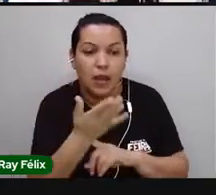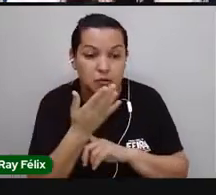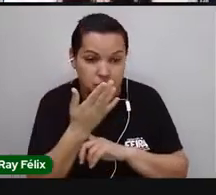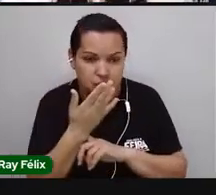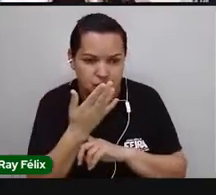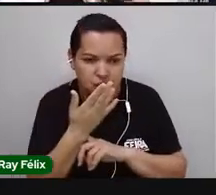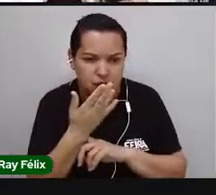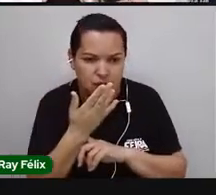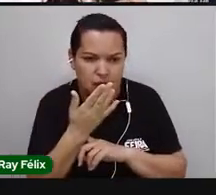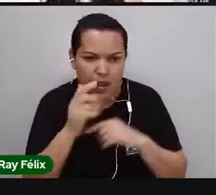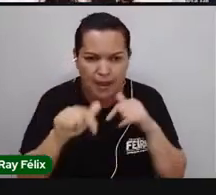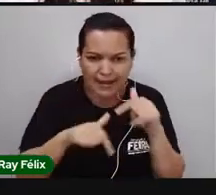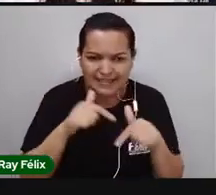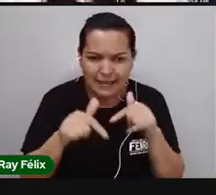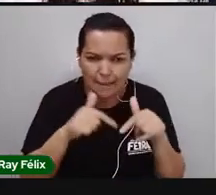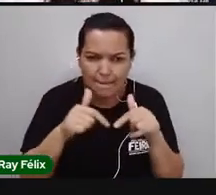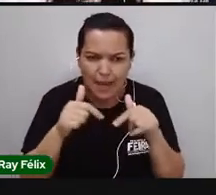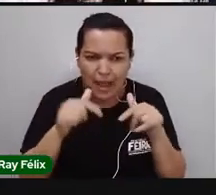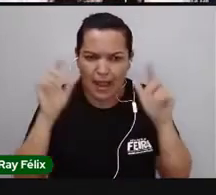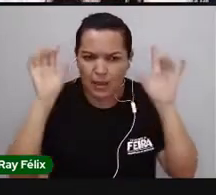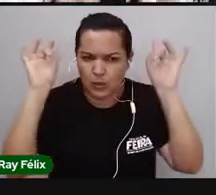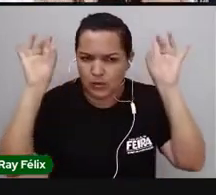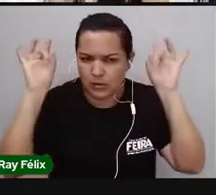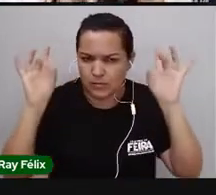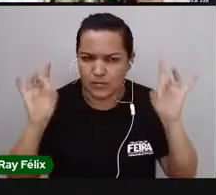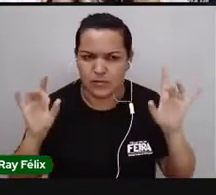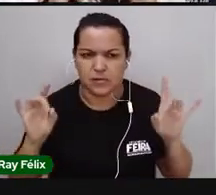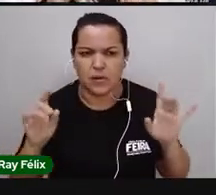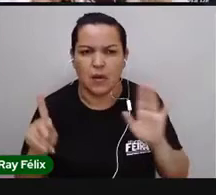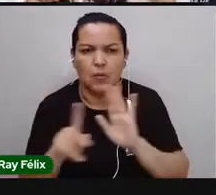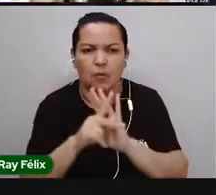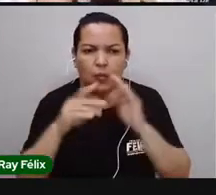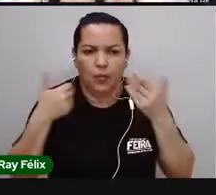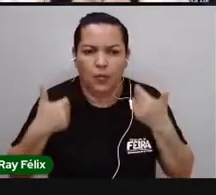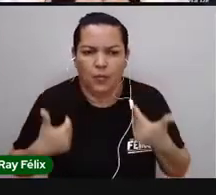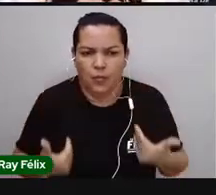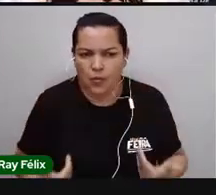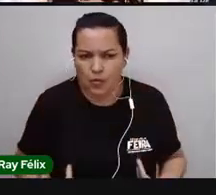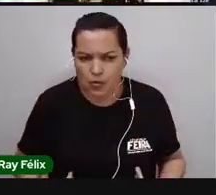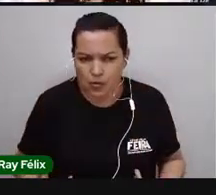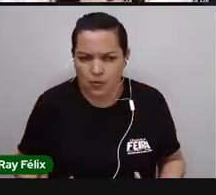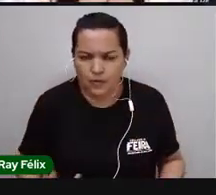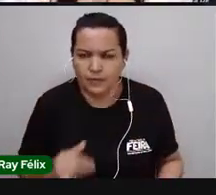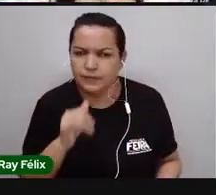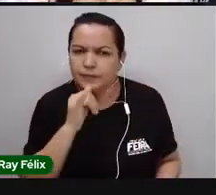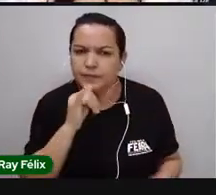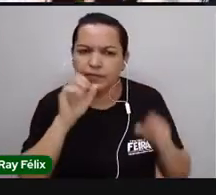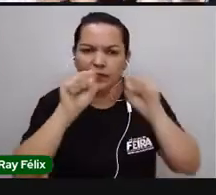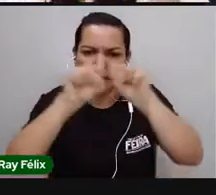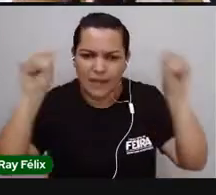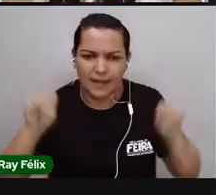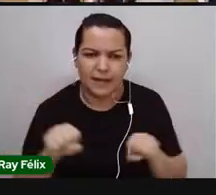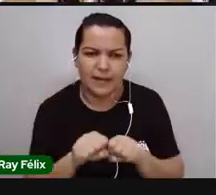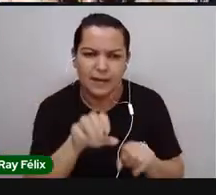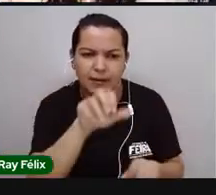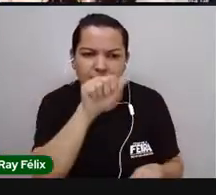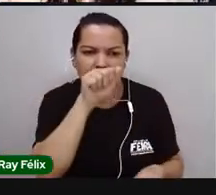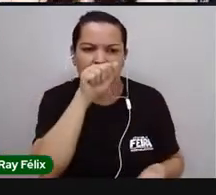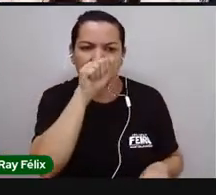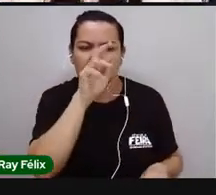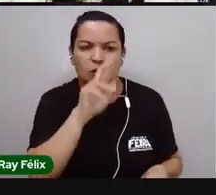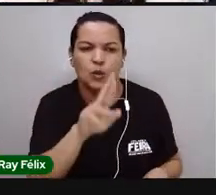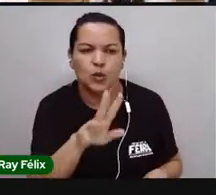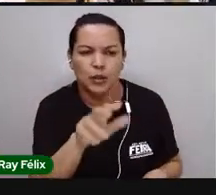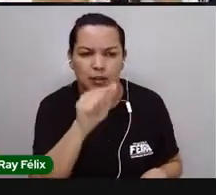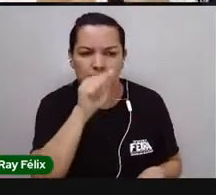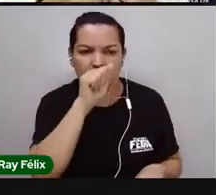nosso corpo. Vixe, professora, complicou tudo. Como assim? Por exemplo, o nosso sistema respiratório. Para a gente respirar,